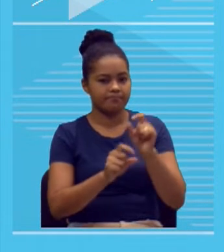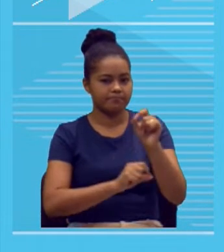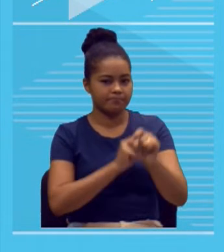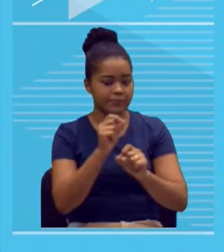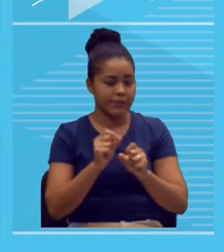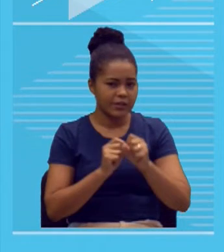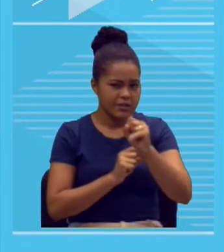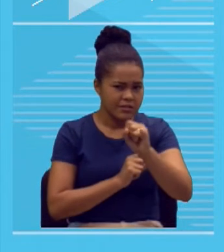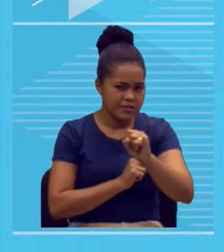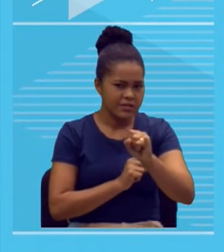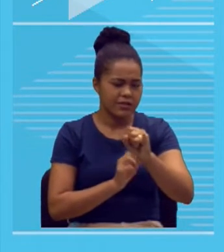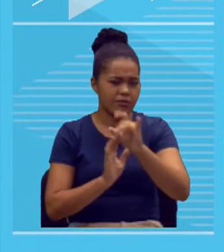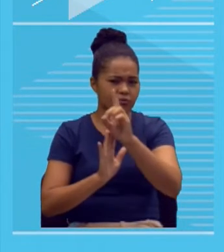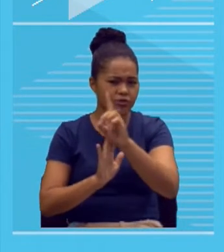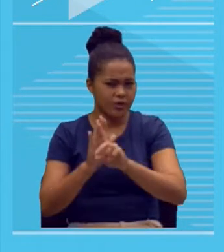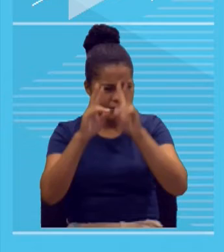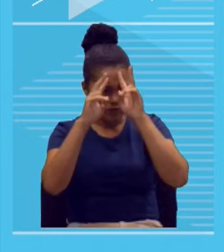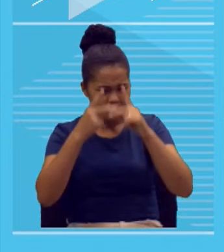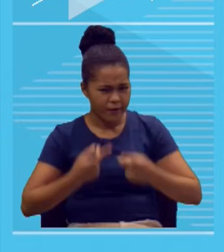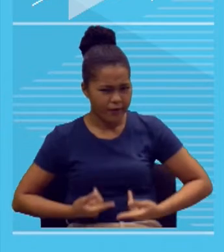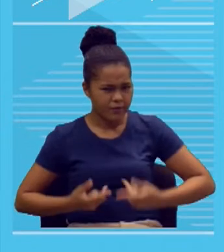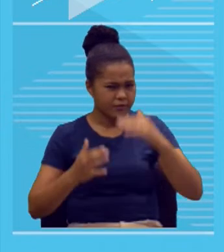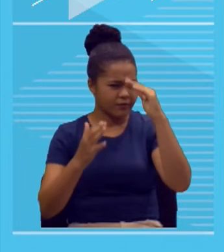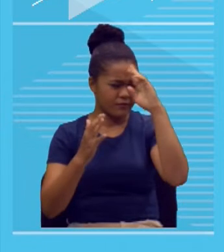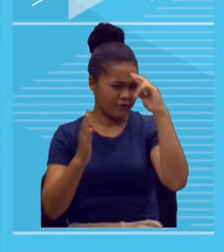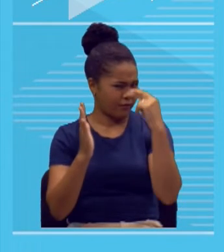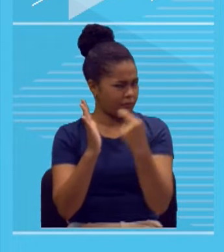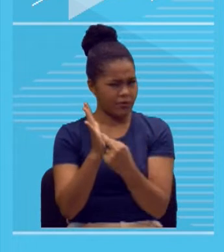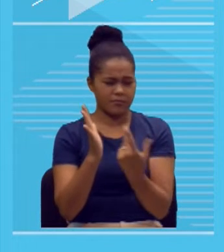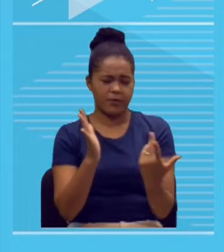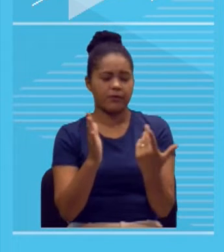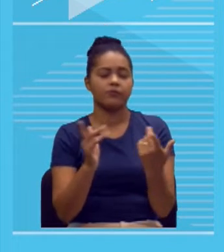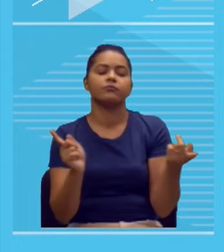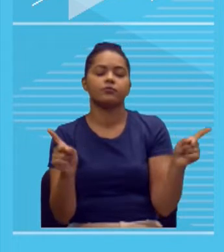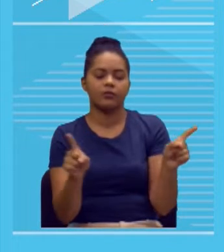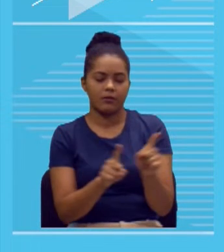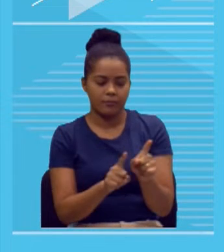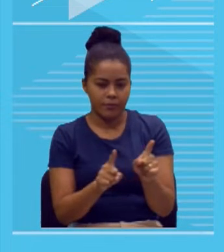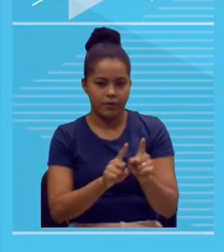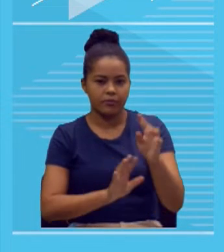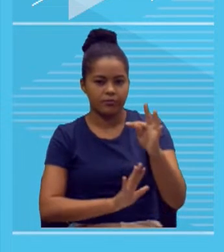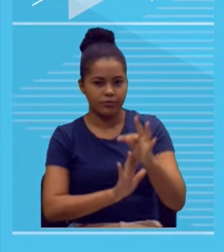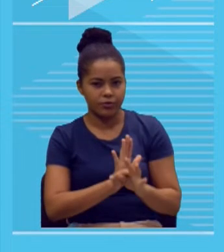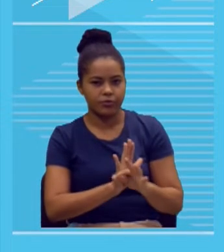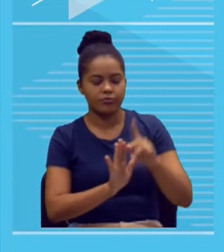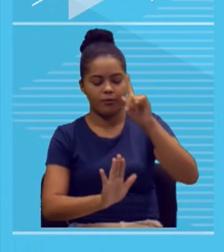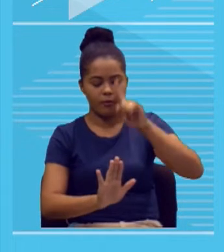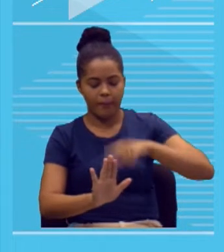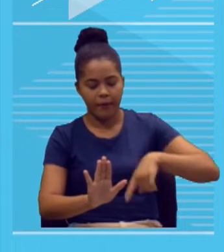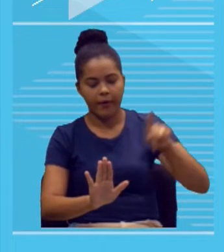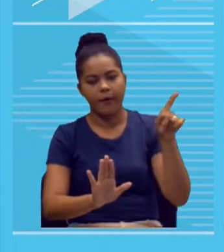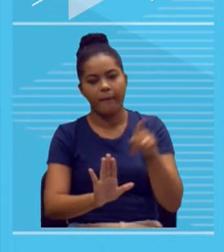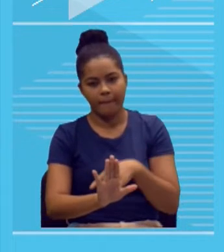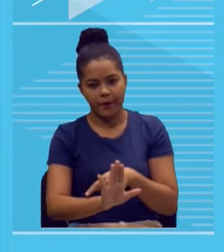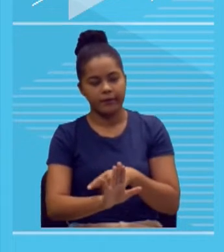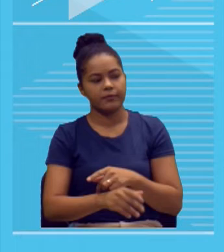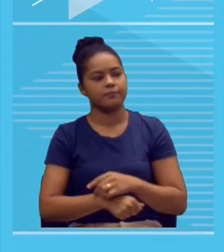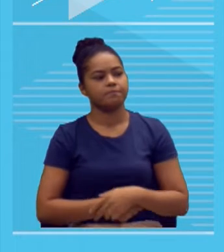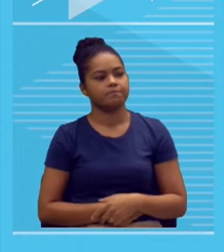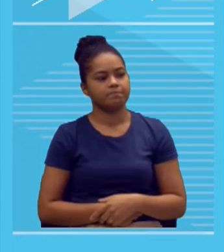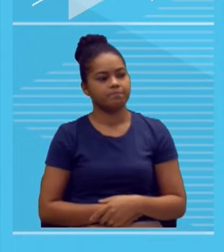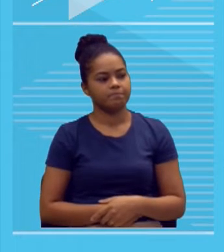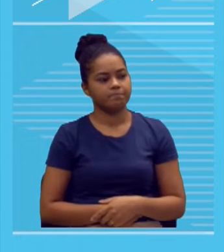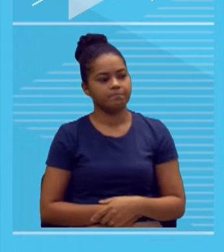Você vai perceber que desenho, vou até voltar aqui para você ver, se eu estou dizendo não, é o manual, desenha uma